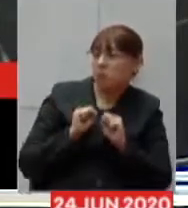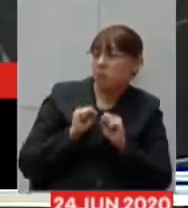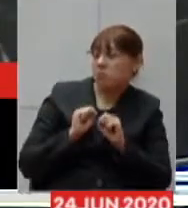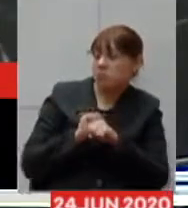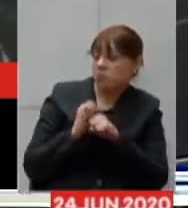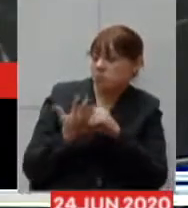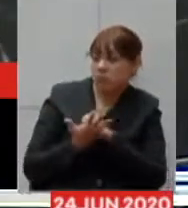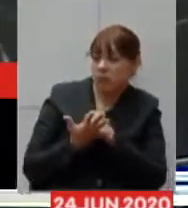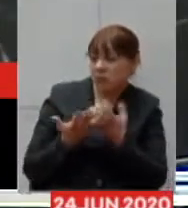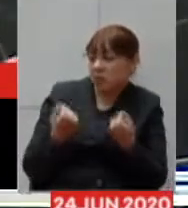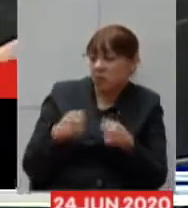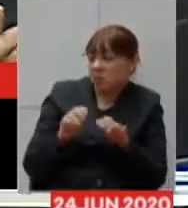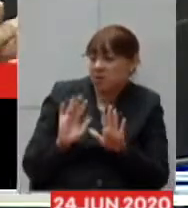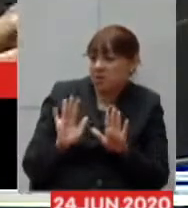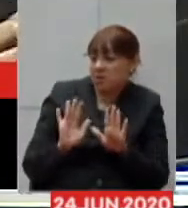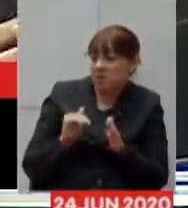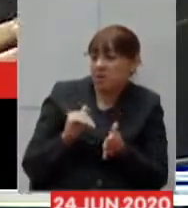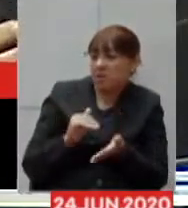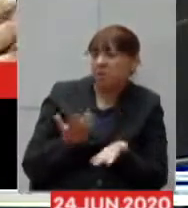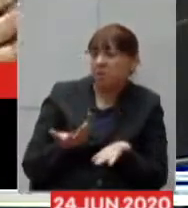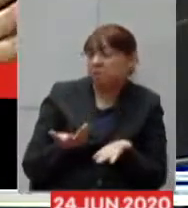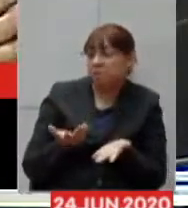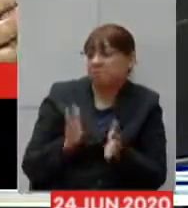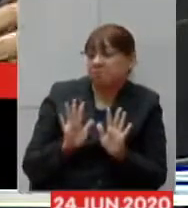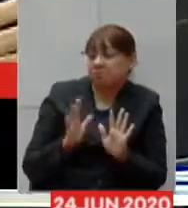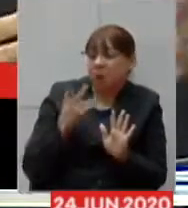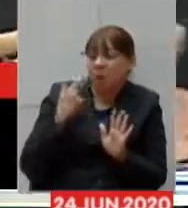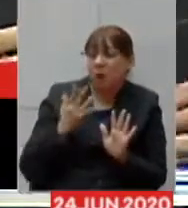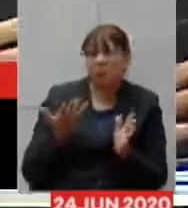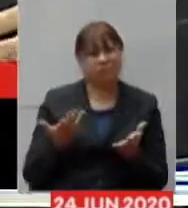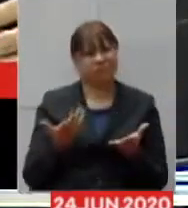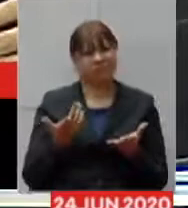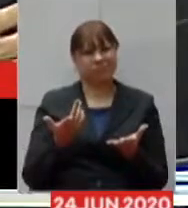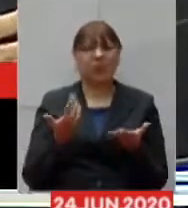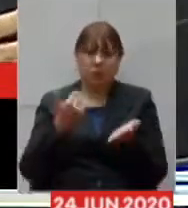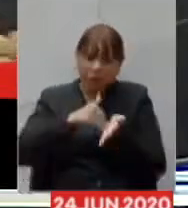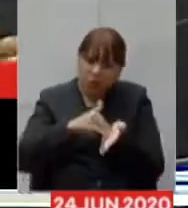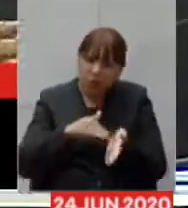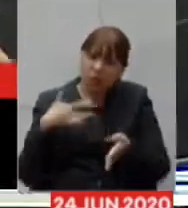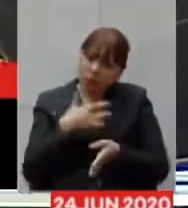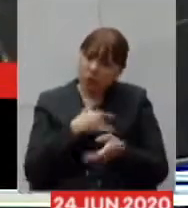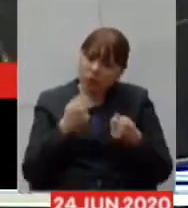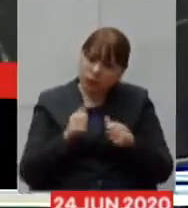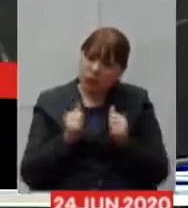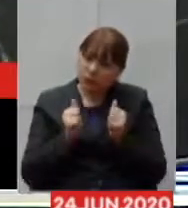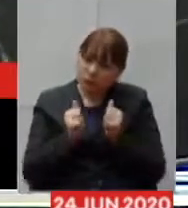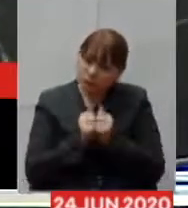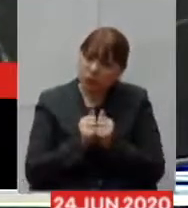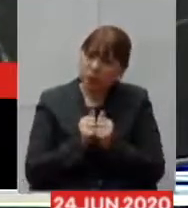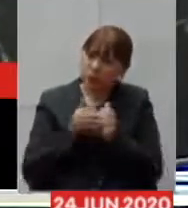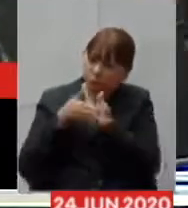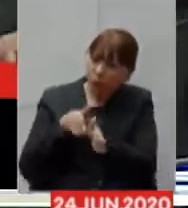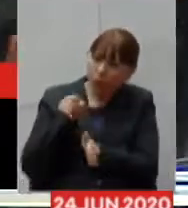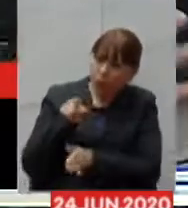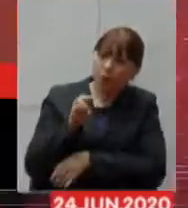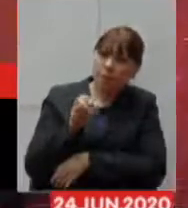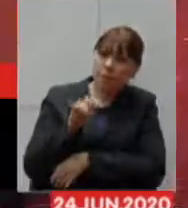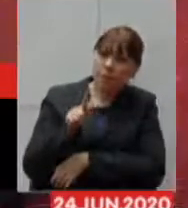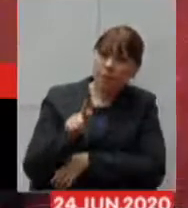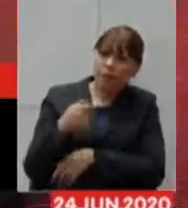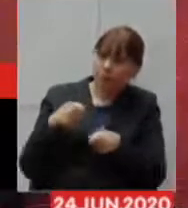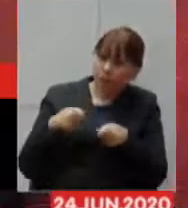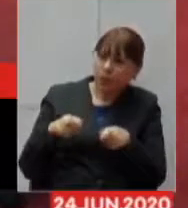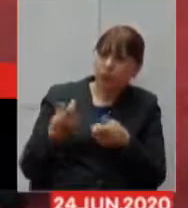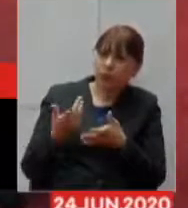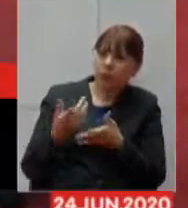que a Secretaria de Saúde ela intervenha junto à CEMIG para que a CEMIG aperte a fiscalização dessas empresas